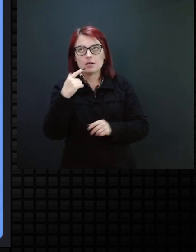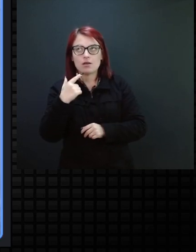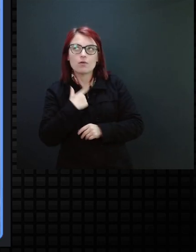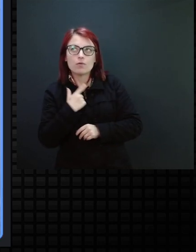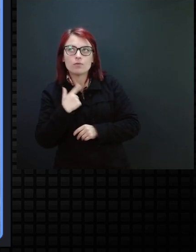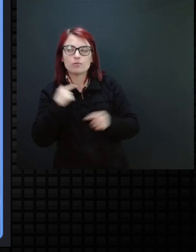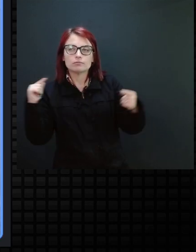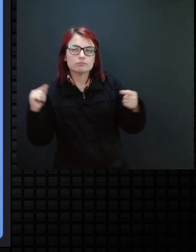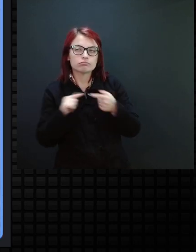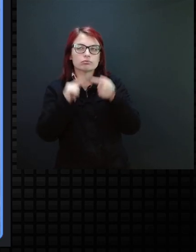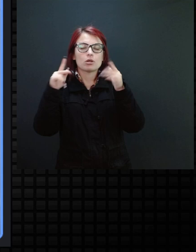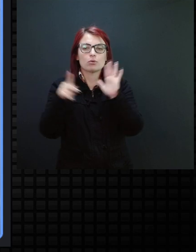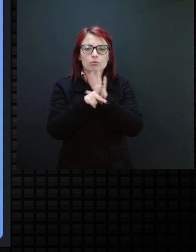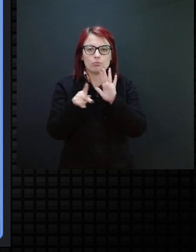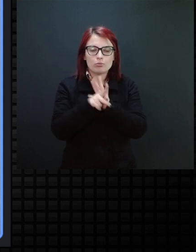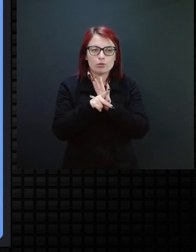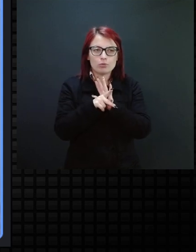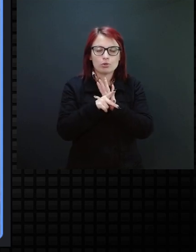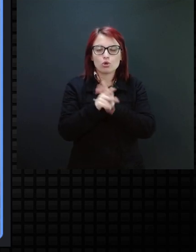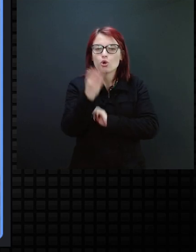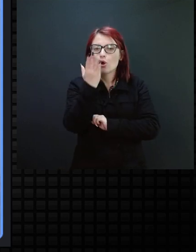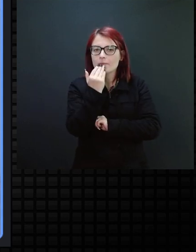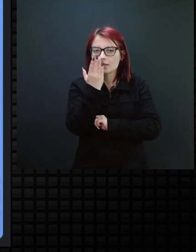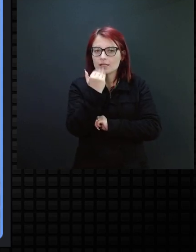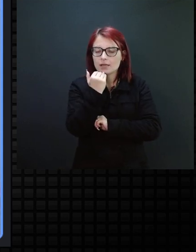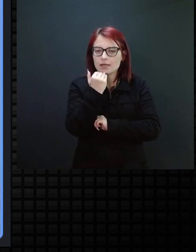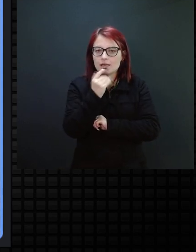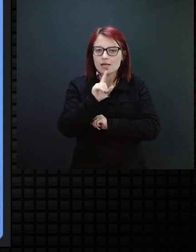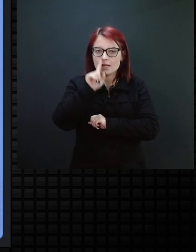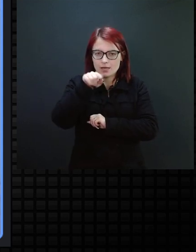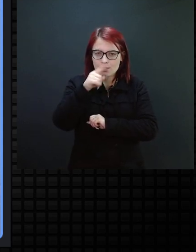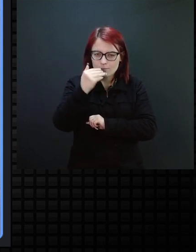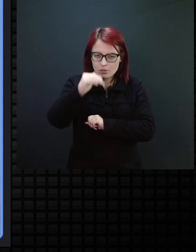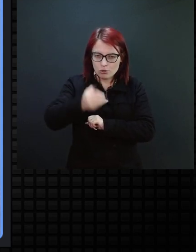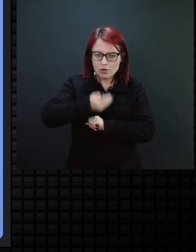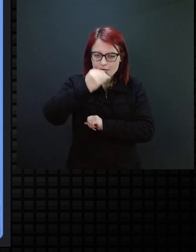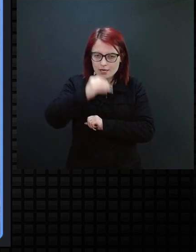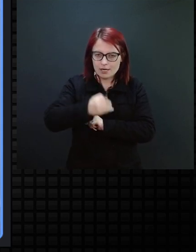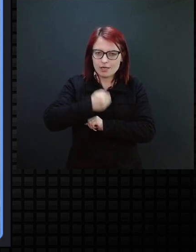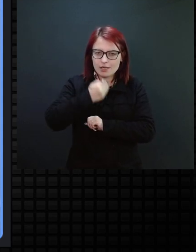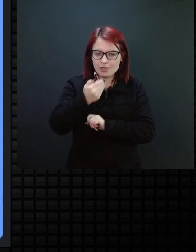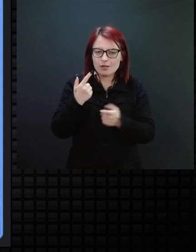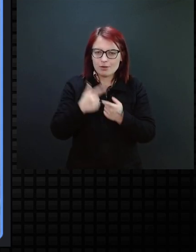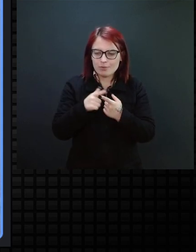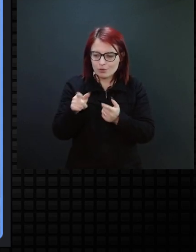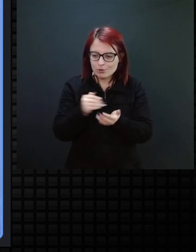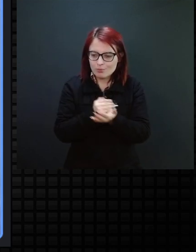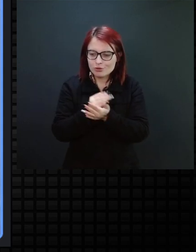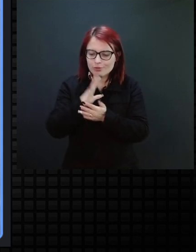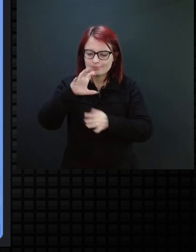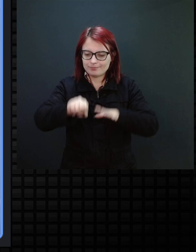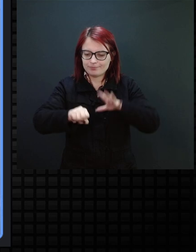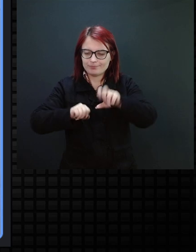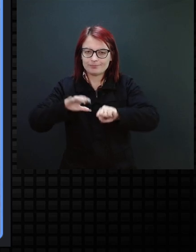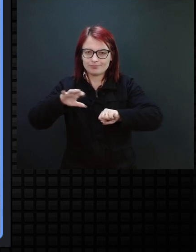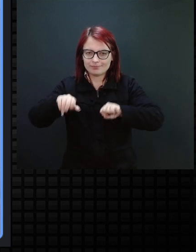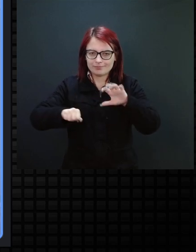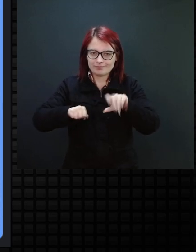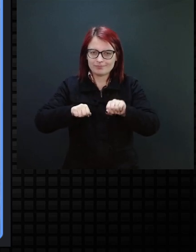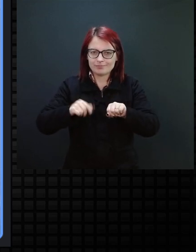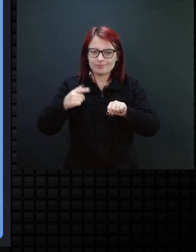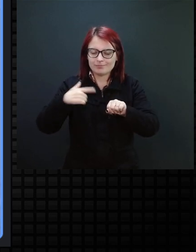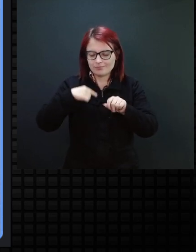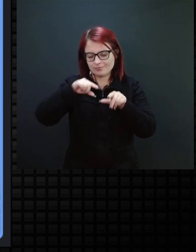a alimentação vai ser uma colherzinha, porque ele já está começando a comer sozinho, tortinha lá,